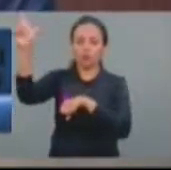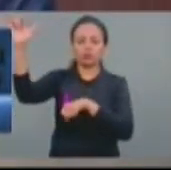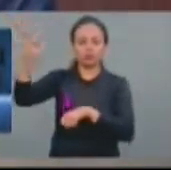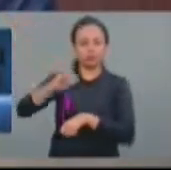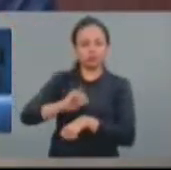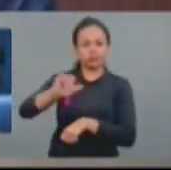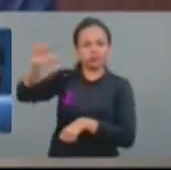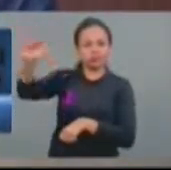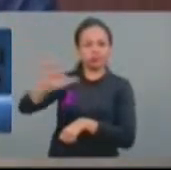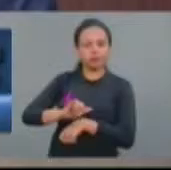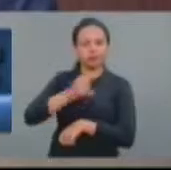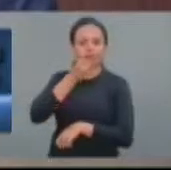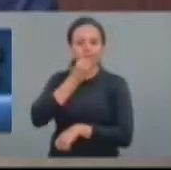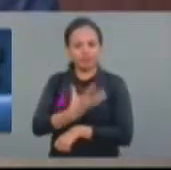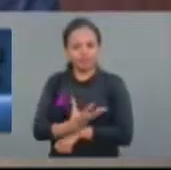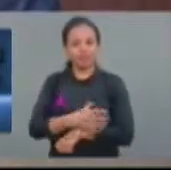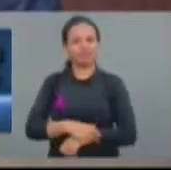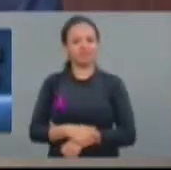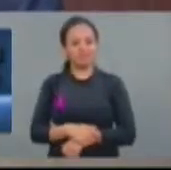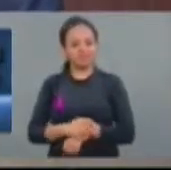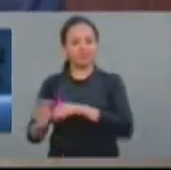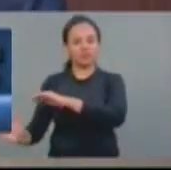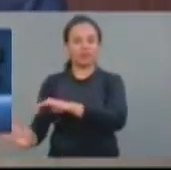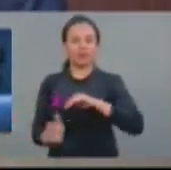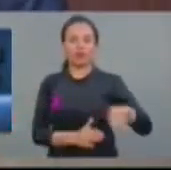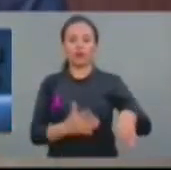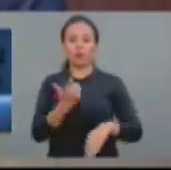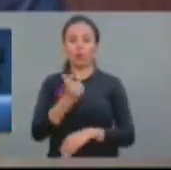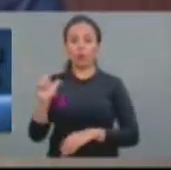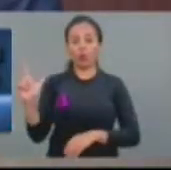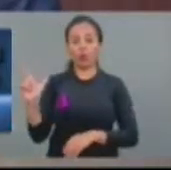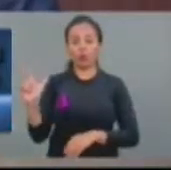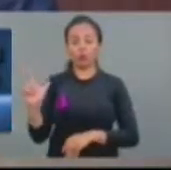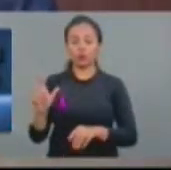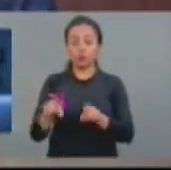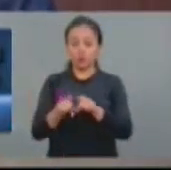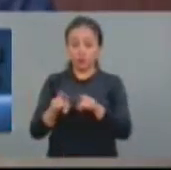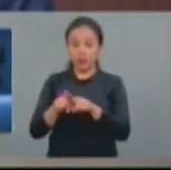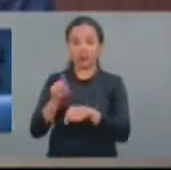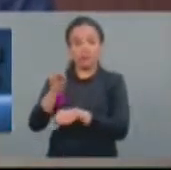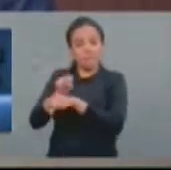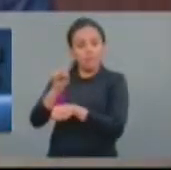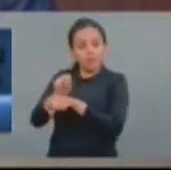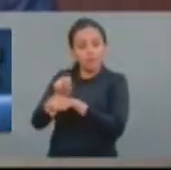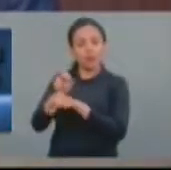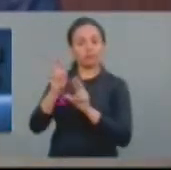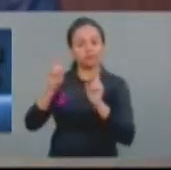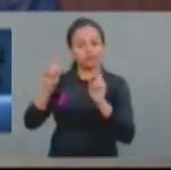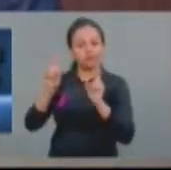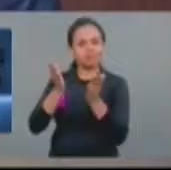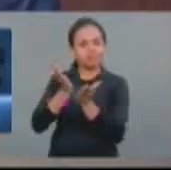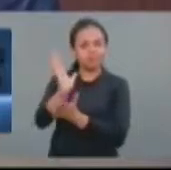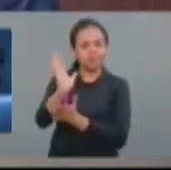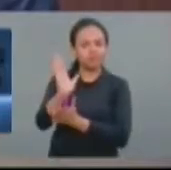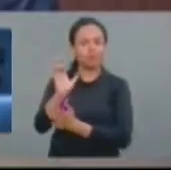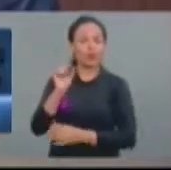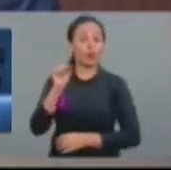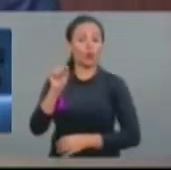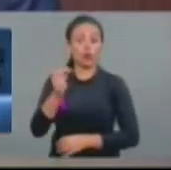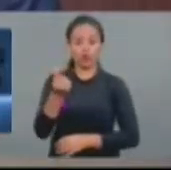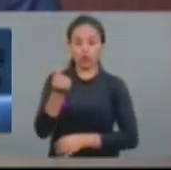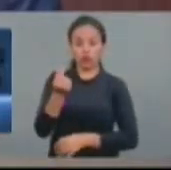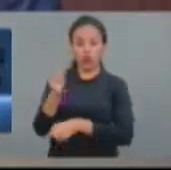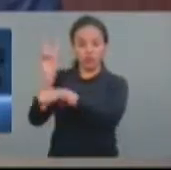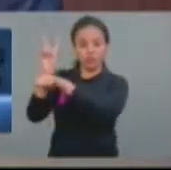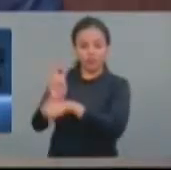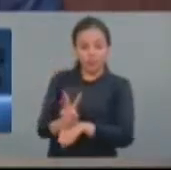E outro que está em vias de estar a sua aprovação, sendo ela contemplada, que é a autorização do empréstimo